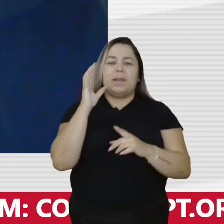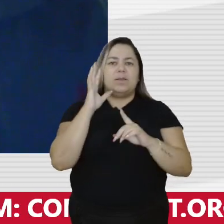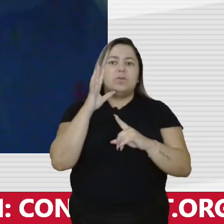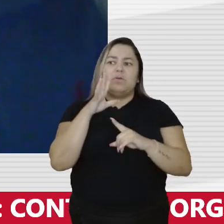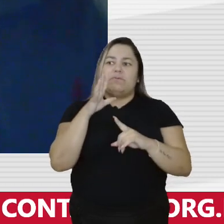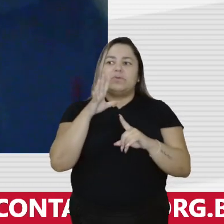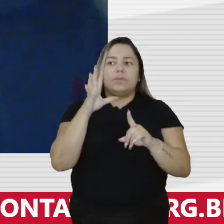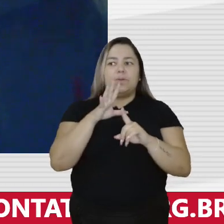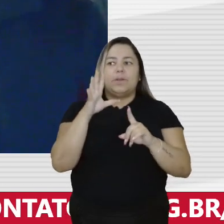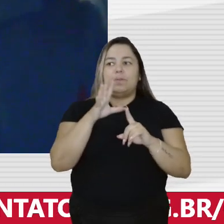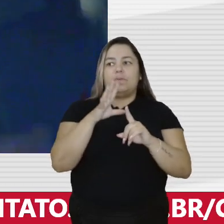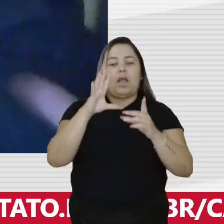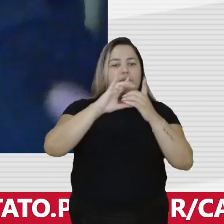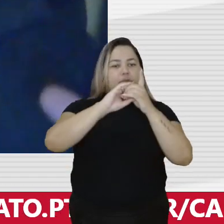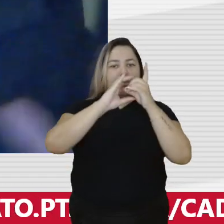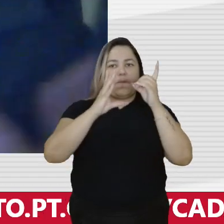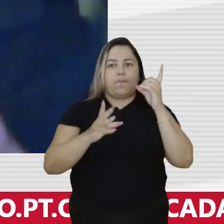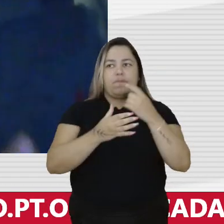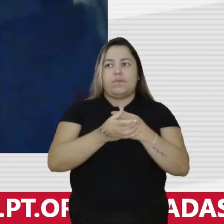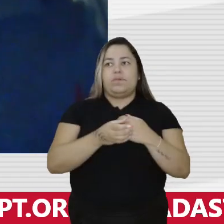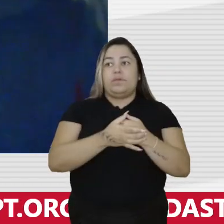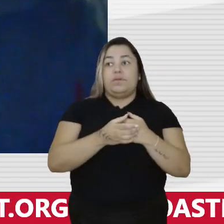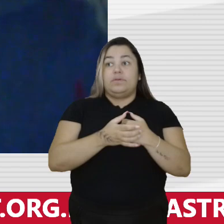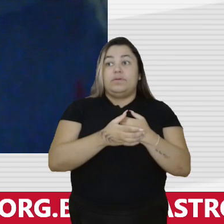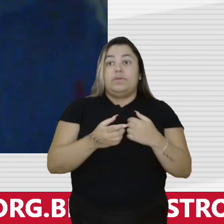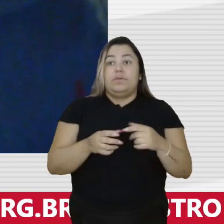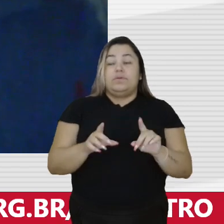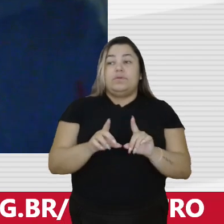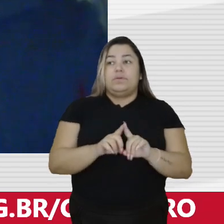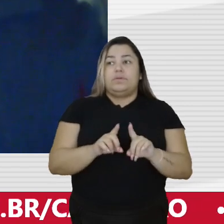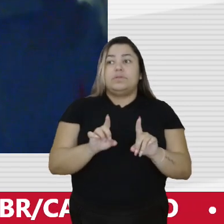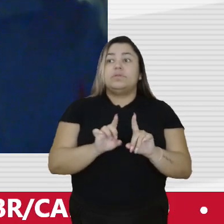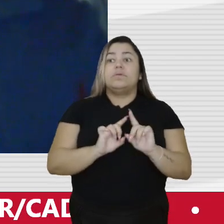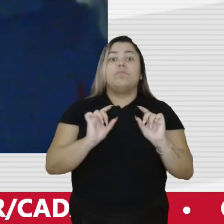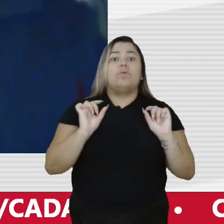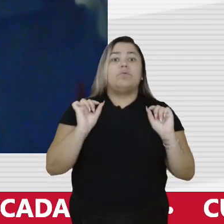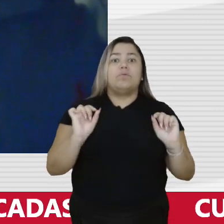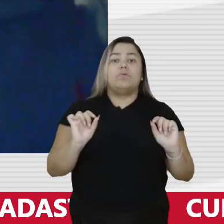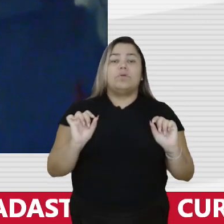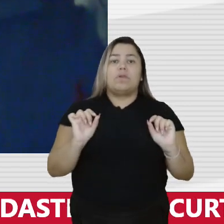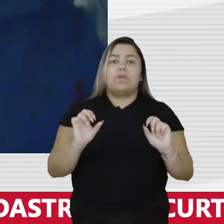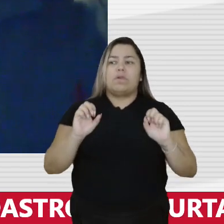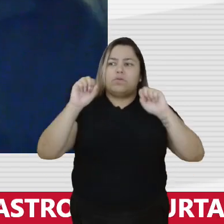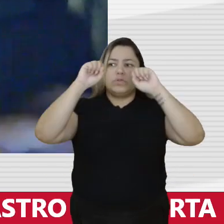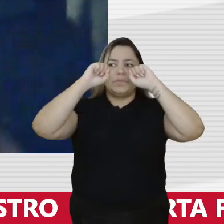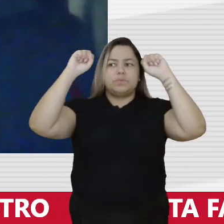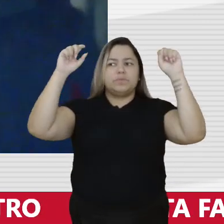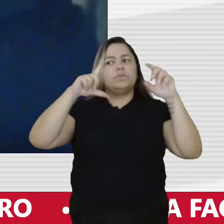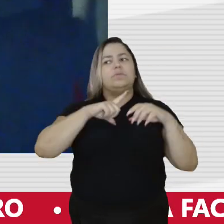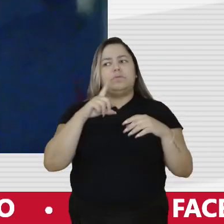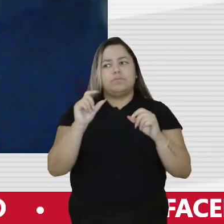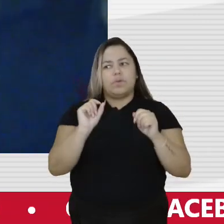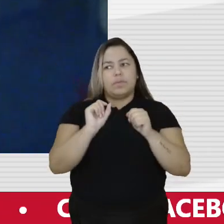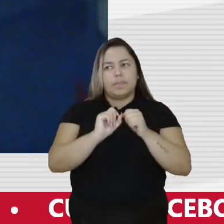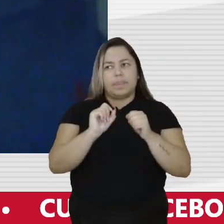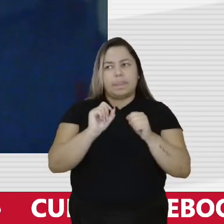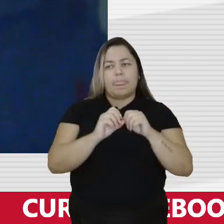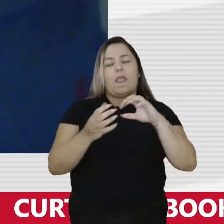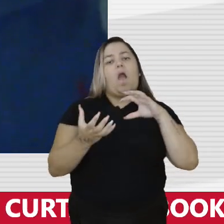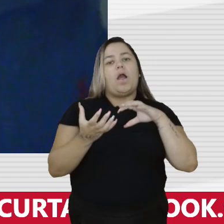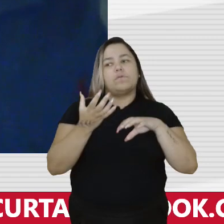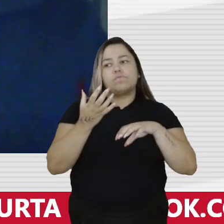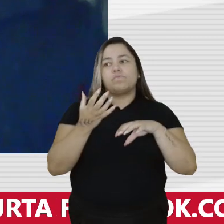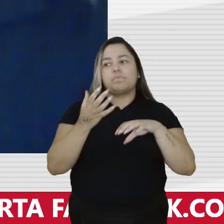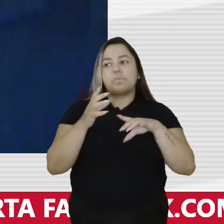Tenho até reservas sobre como o Supremo deve se comportar, porque eu acho que o Congresso Nacional